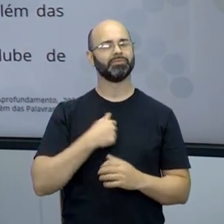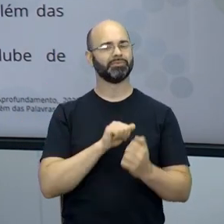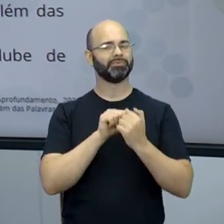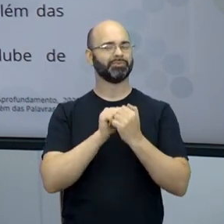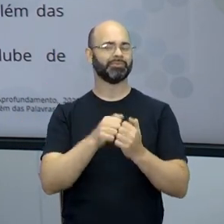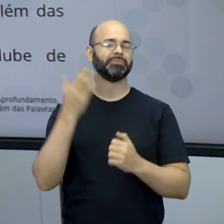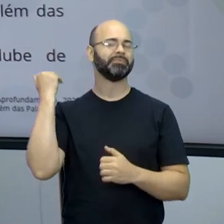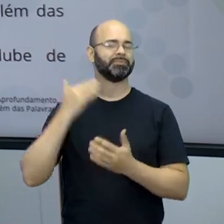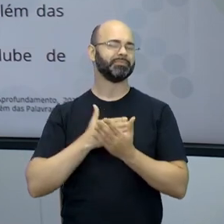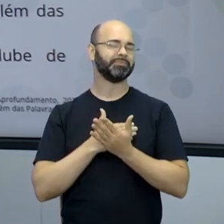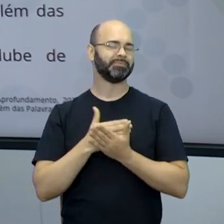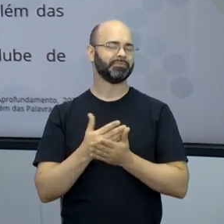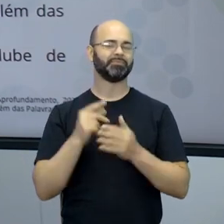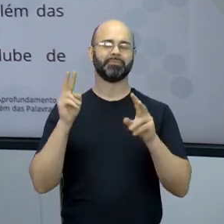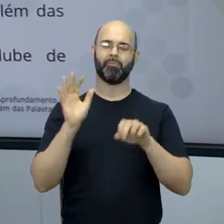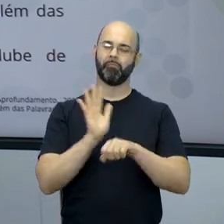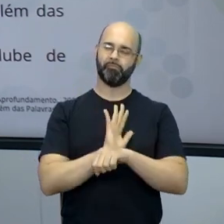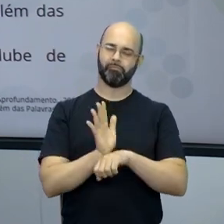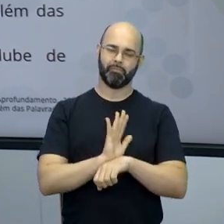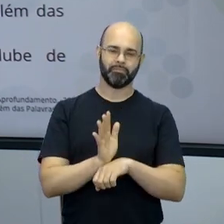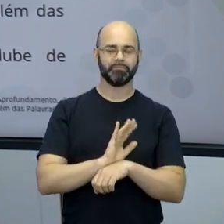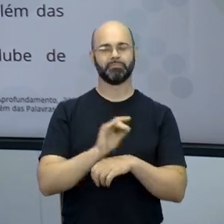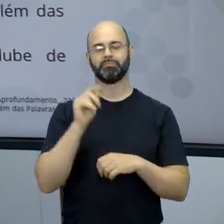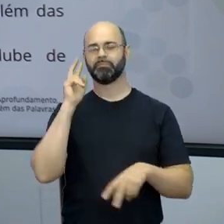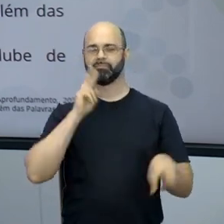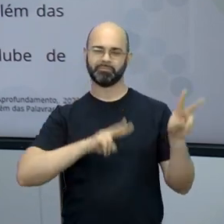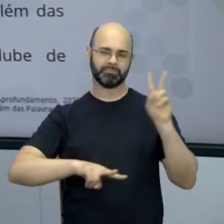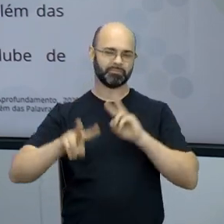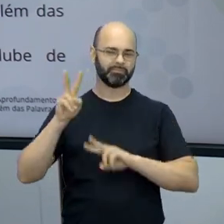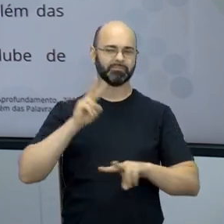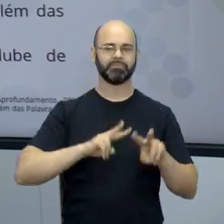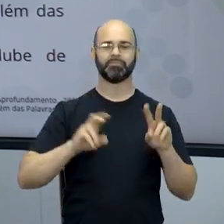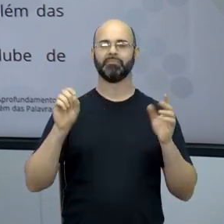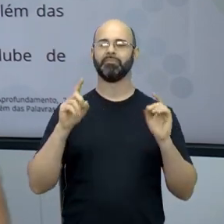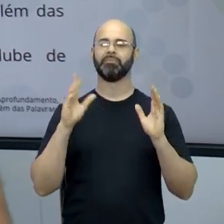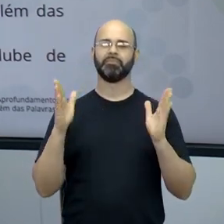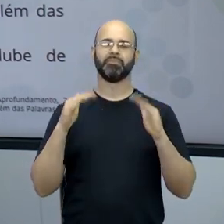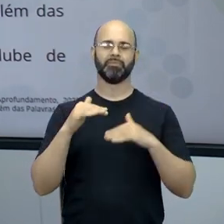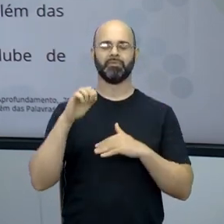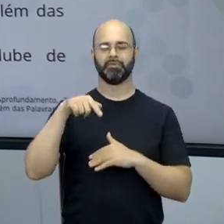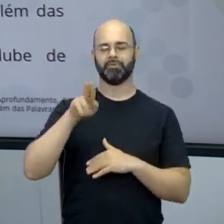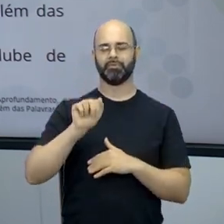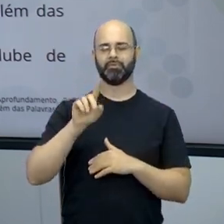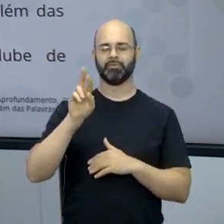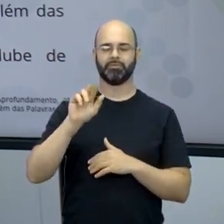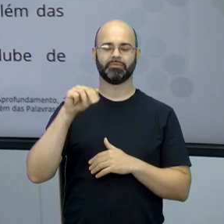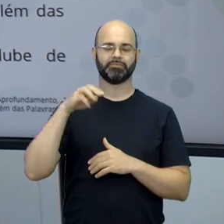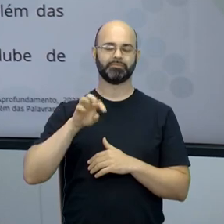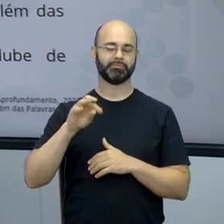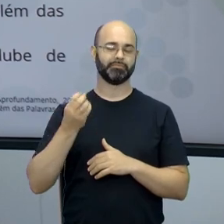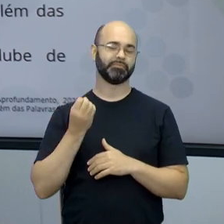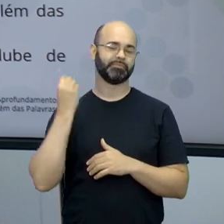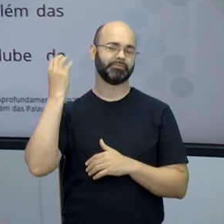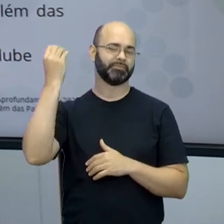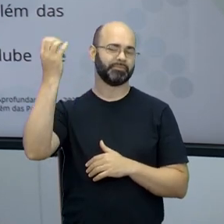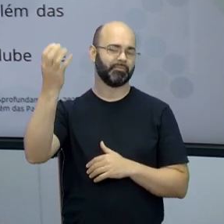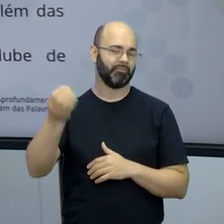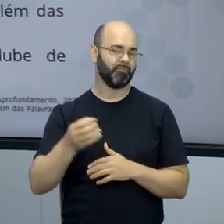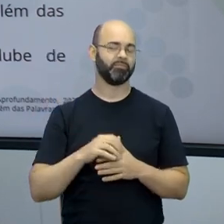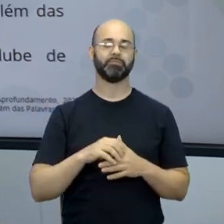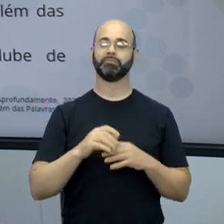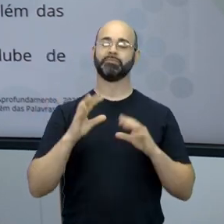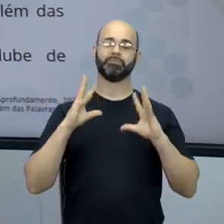desde o começo, falando de cinema, de filme, de projeto audiovisual, falando de enquadramento, de traveling, plano sequência, produção cinematográfica.